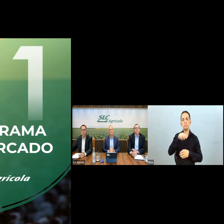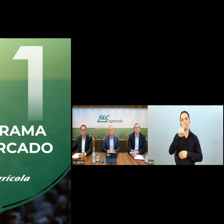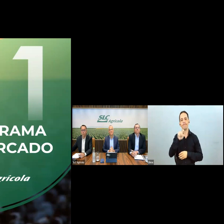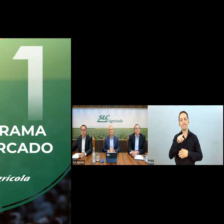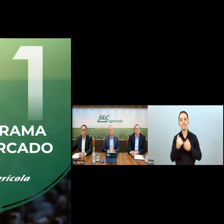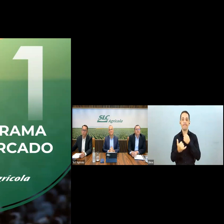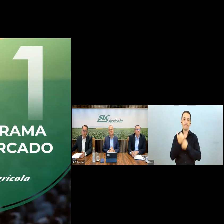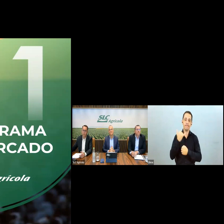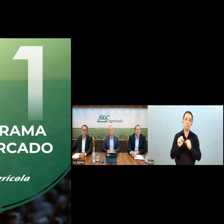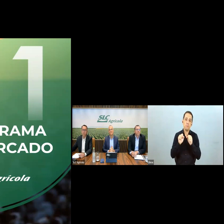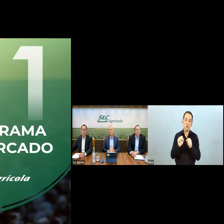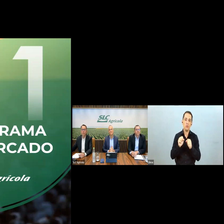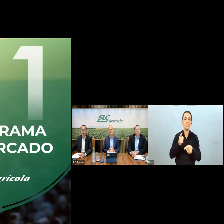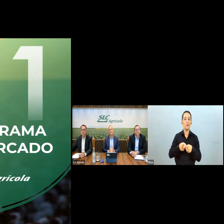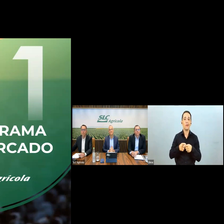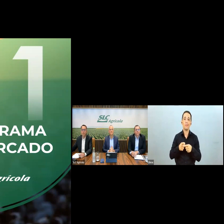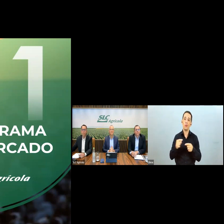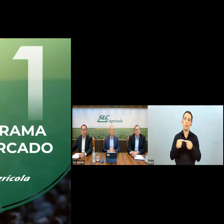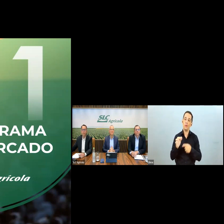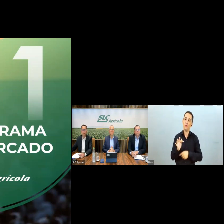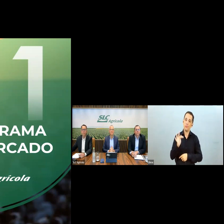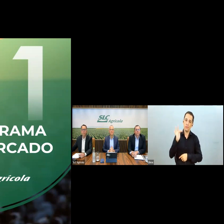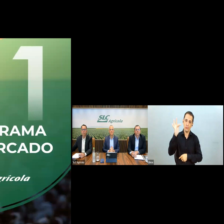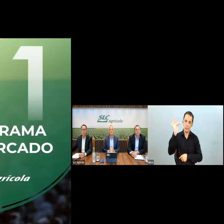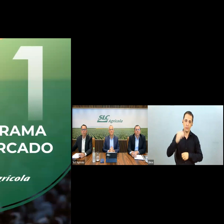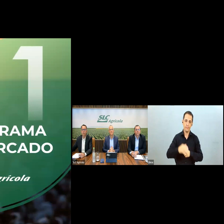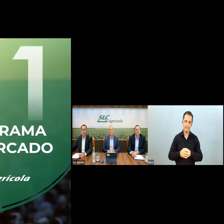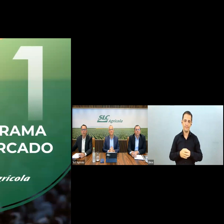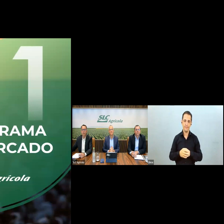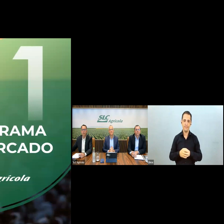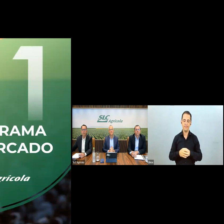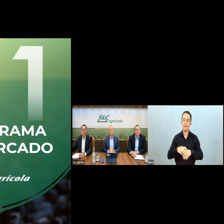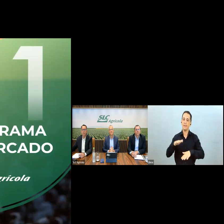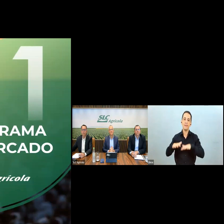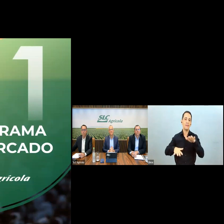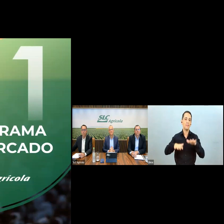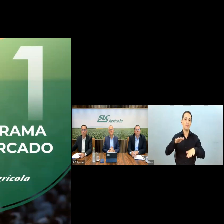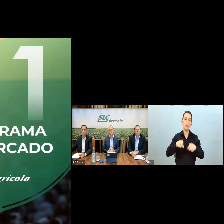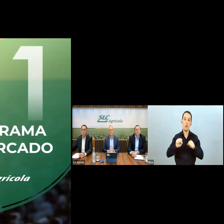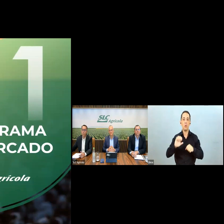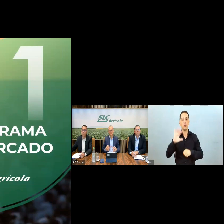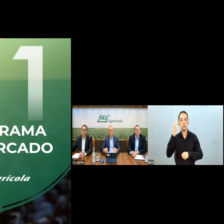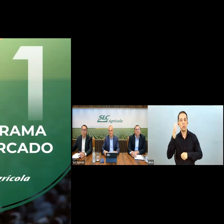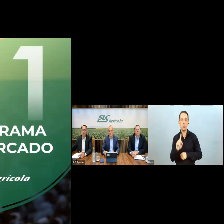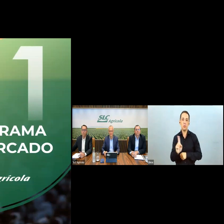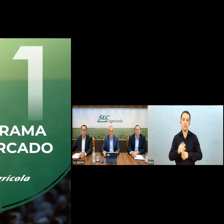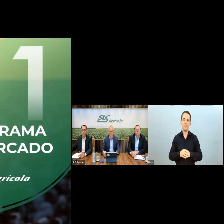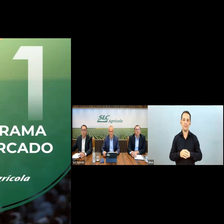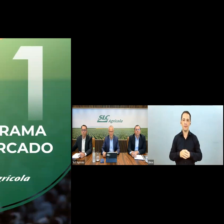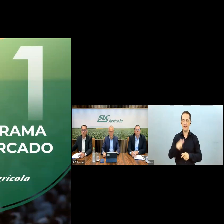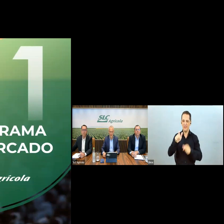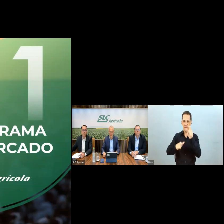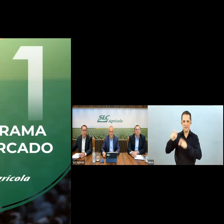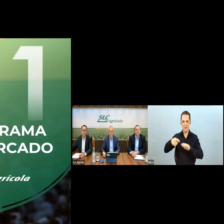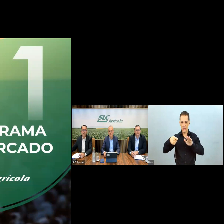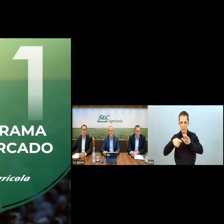eventos futuros e, portanto, dependem de circunstâncias que podem ou não ocorrer. Investidores devem compreender que condições